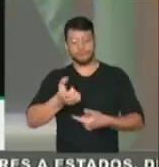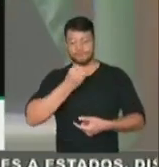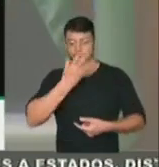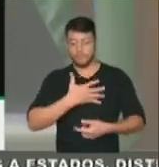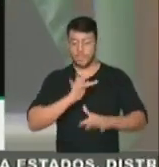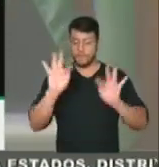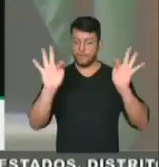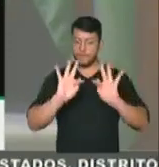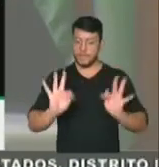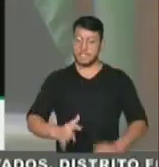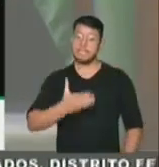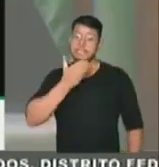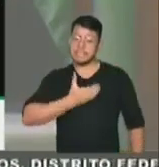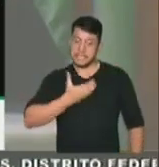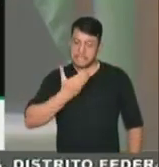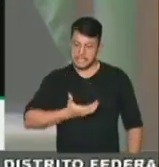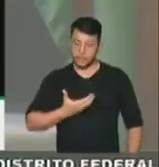ano novo de saúde e paz para todos e muito obrigado, presidente.